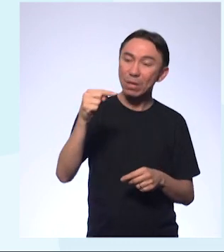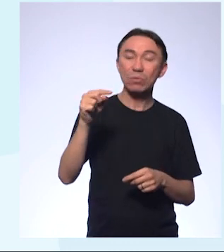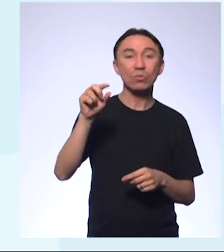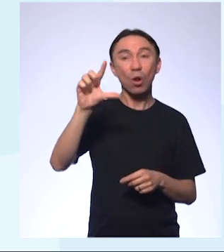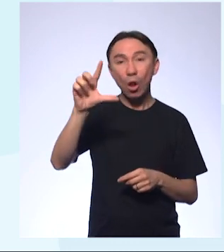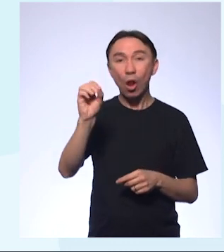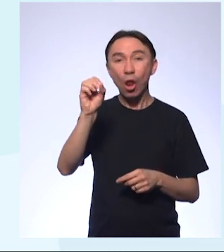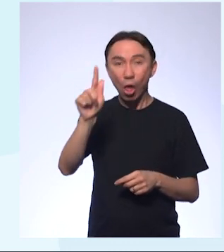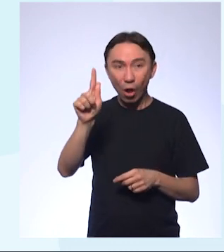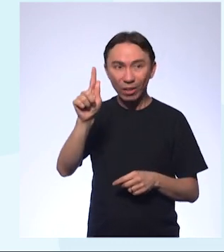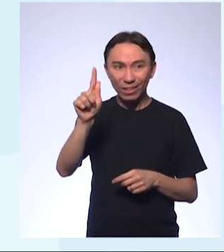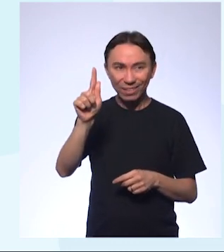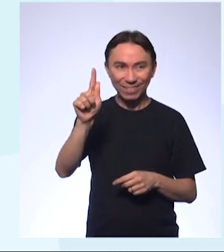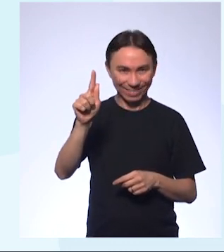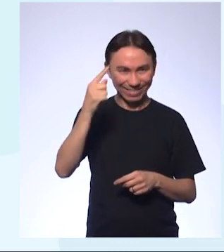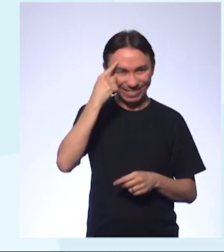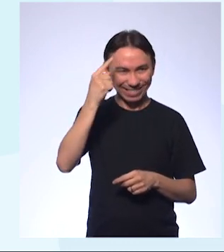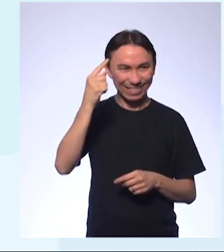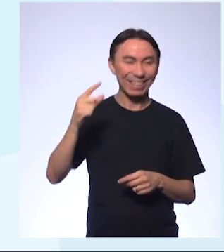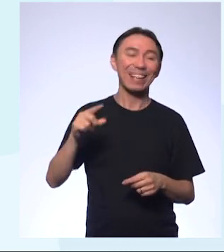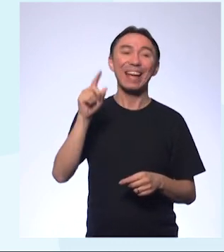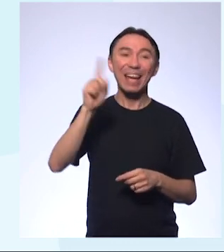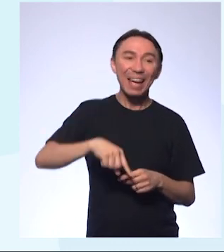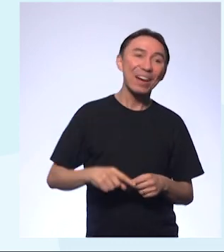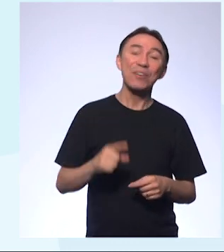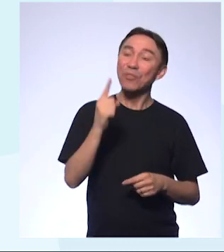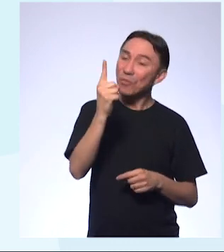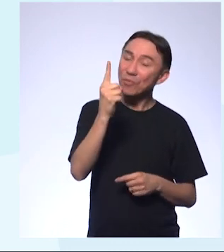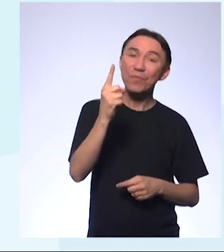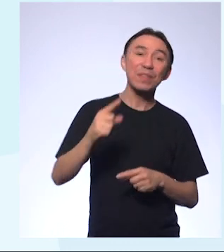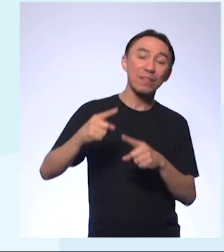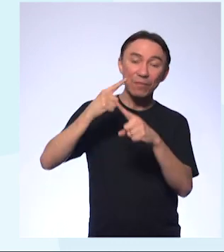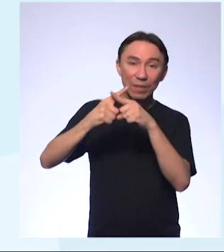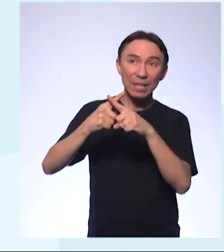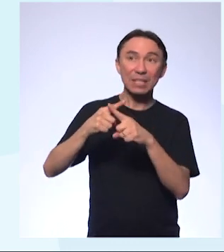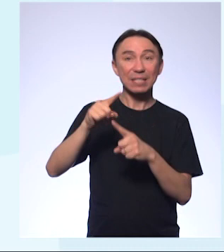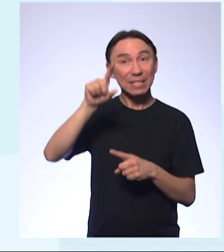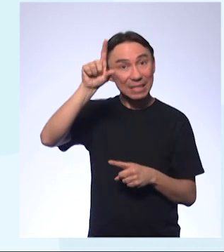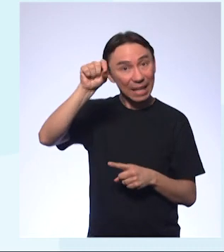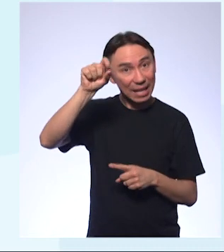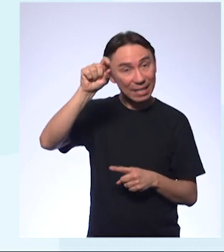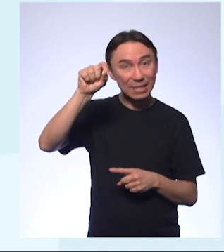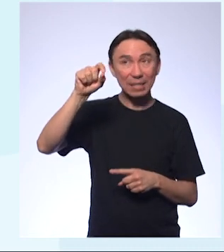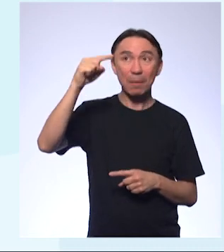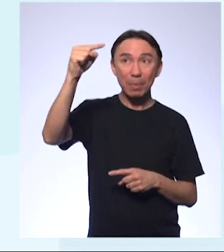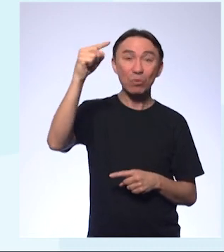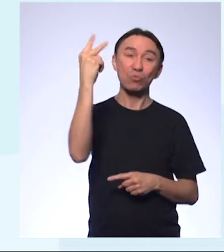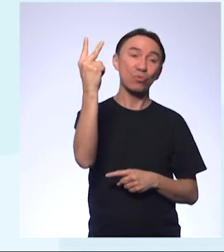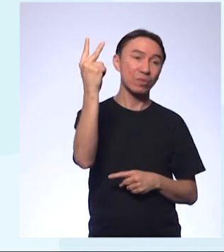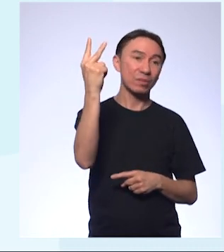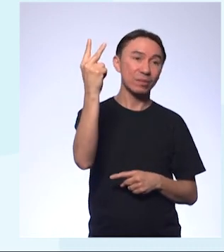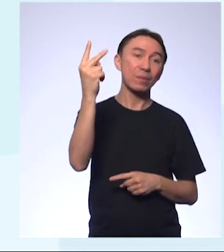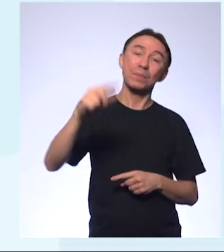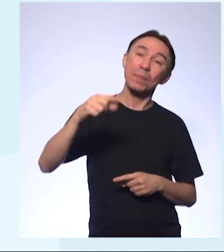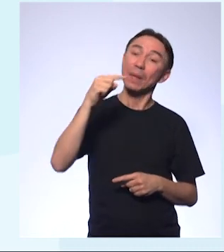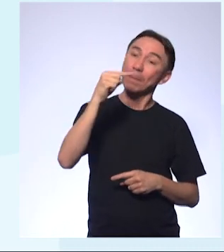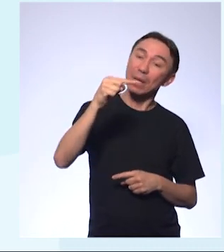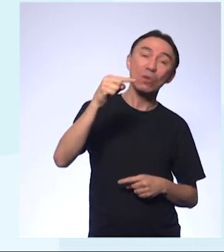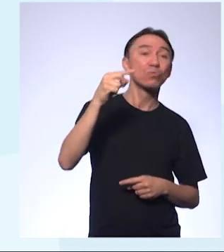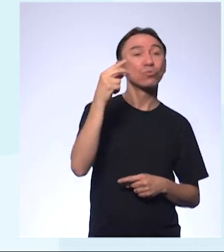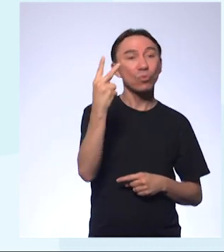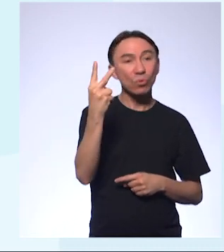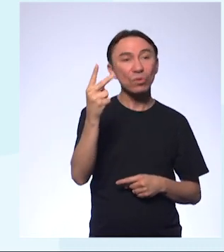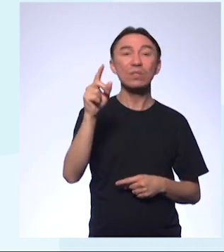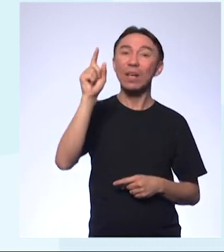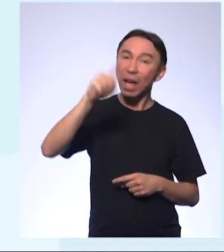Então, qual é a concentração? 1 vezes 10 elevado a menos 2, sendo então o menos 2 o valor do PH. Então, a gente sempre